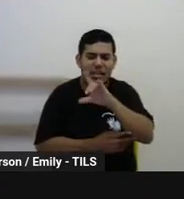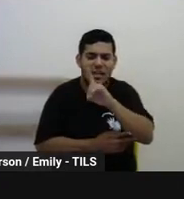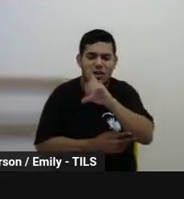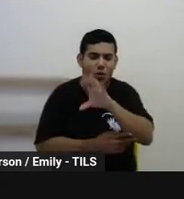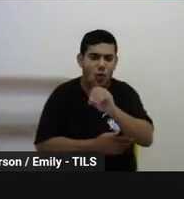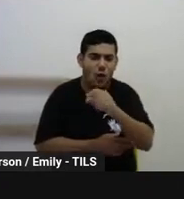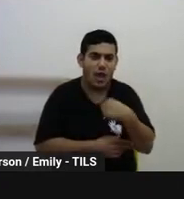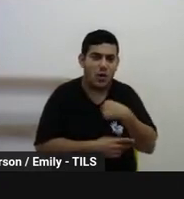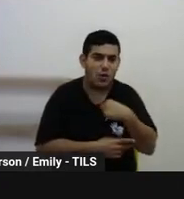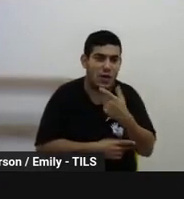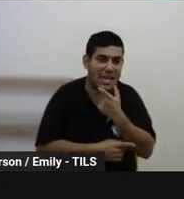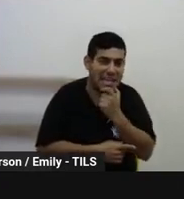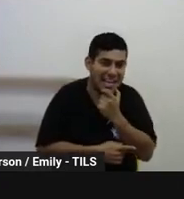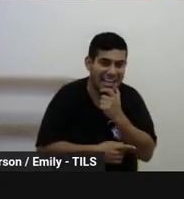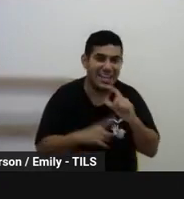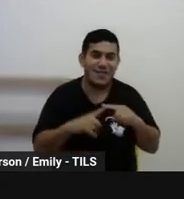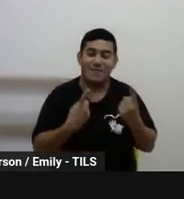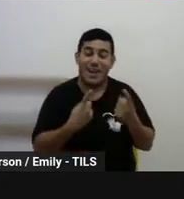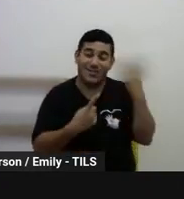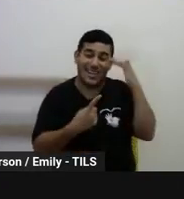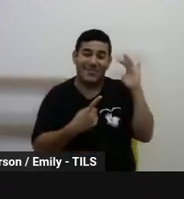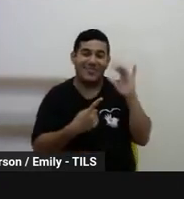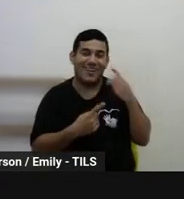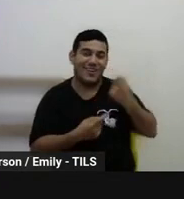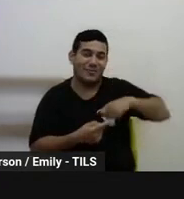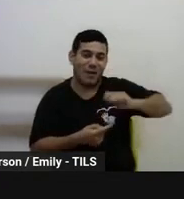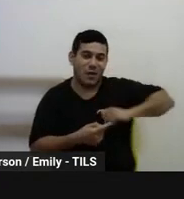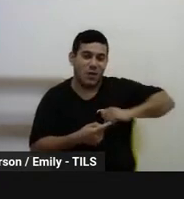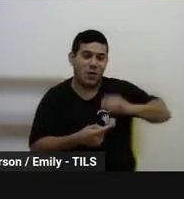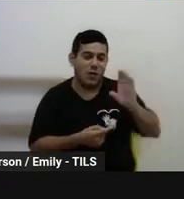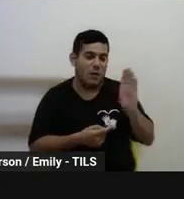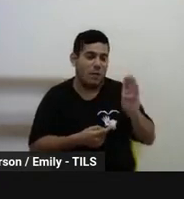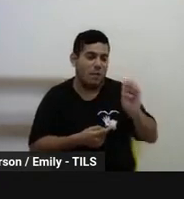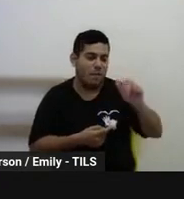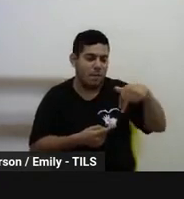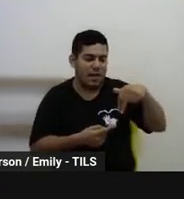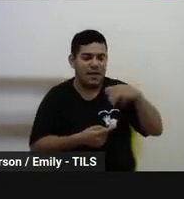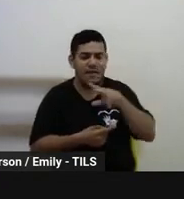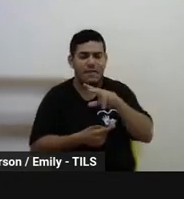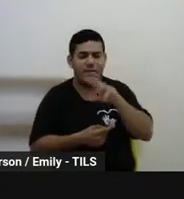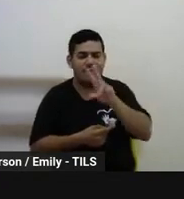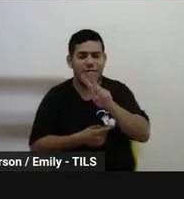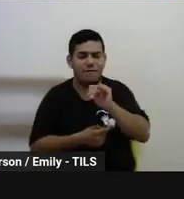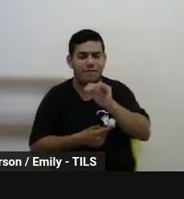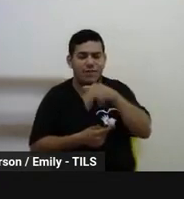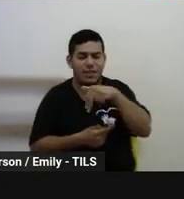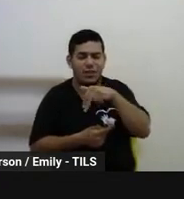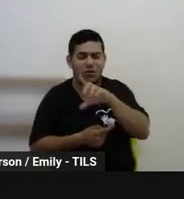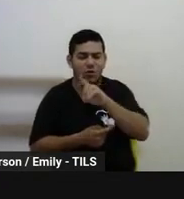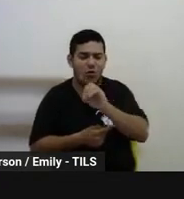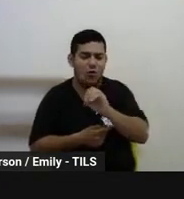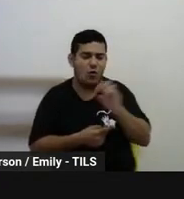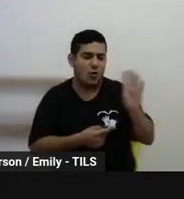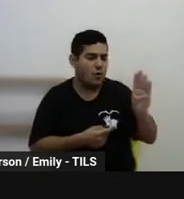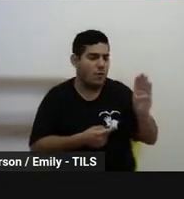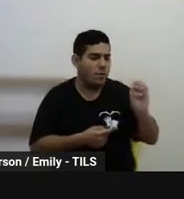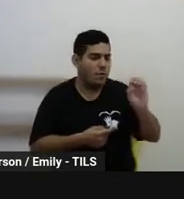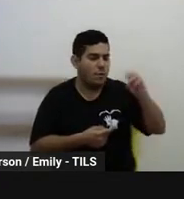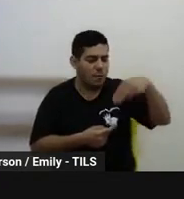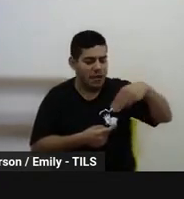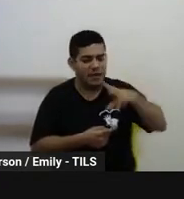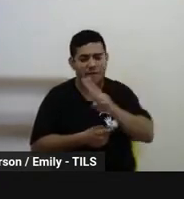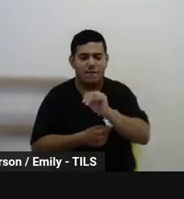inglês, mas colocar um bem-vindo em espanhol também para receber esse estudante, talvez